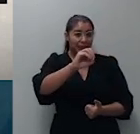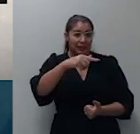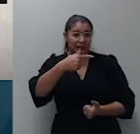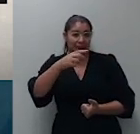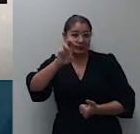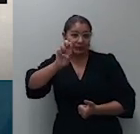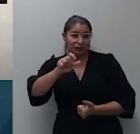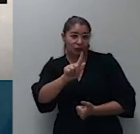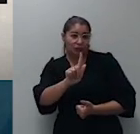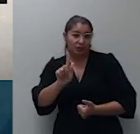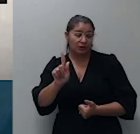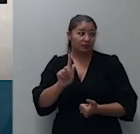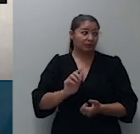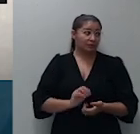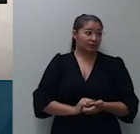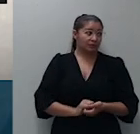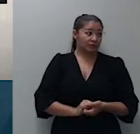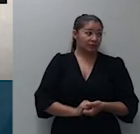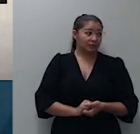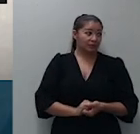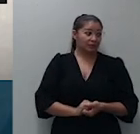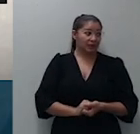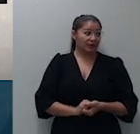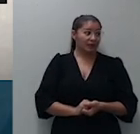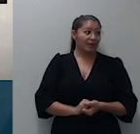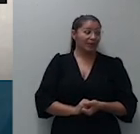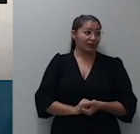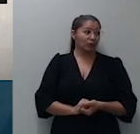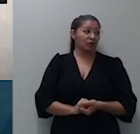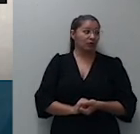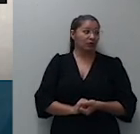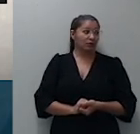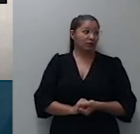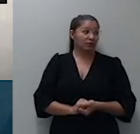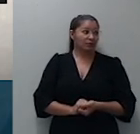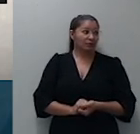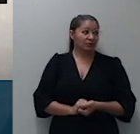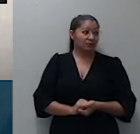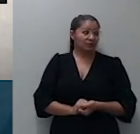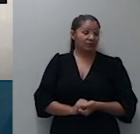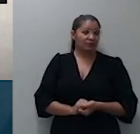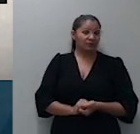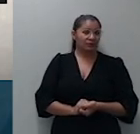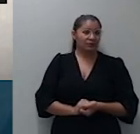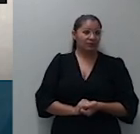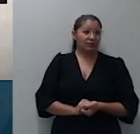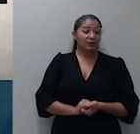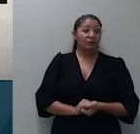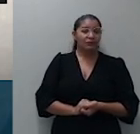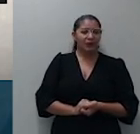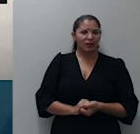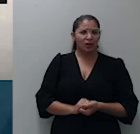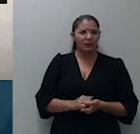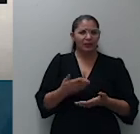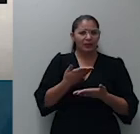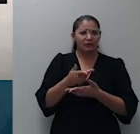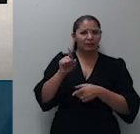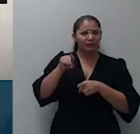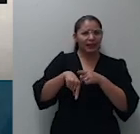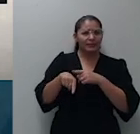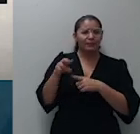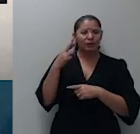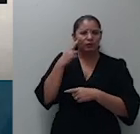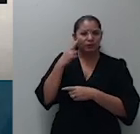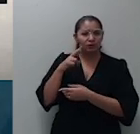os outros também indicados do código de processo civil de 73 afirmando que os critérios utilizados para